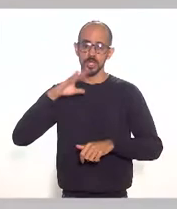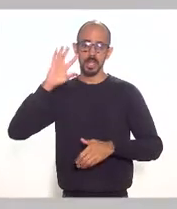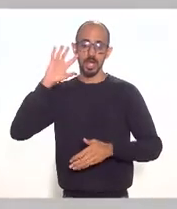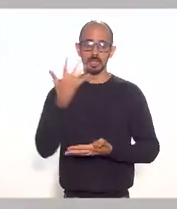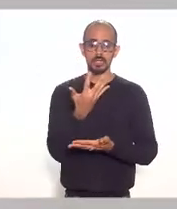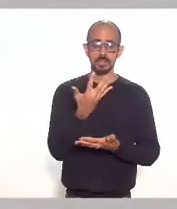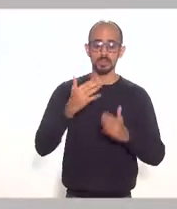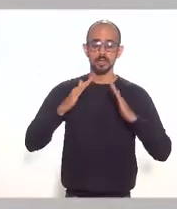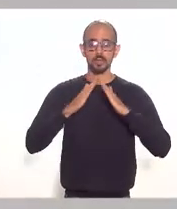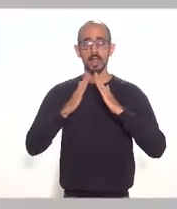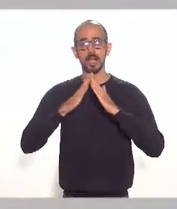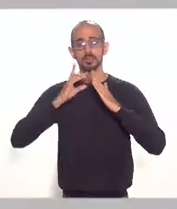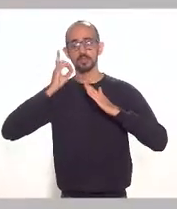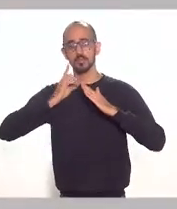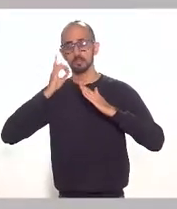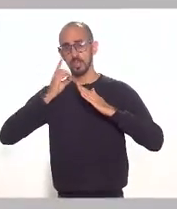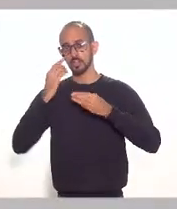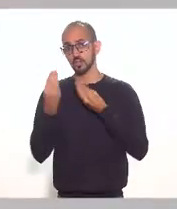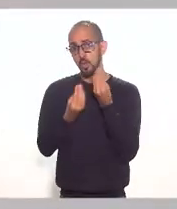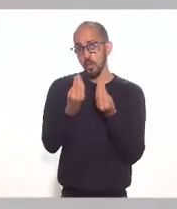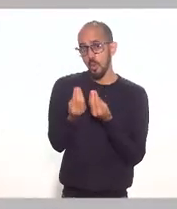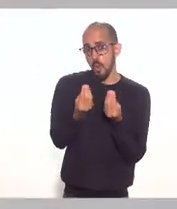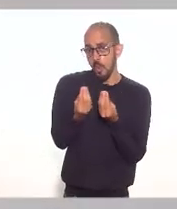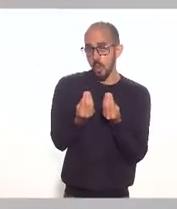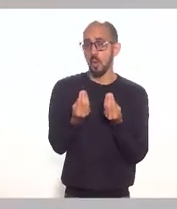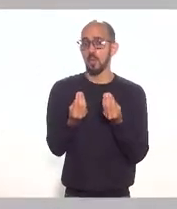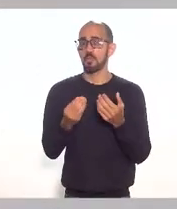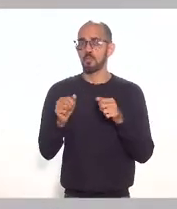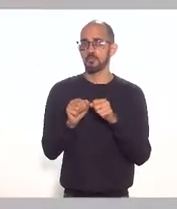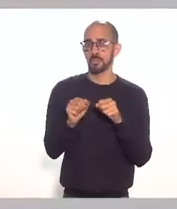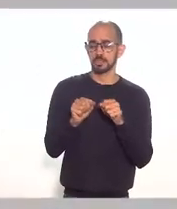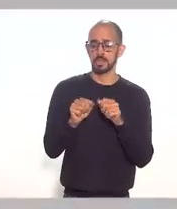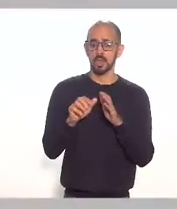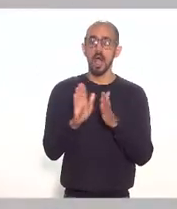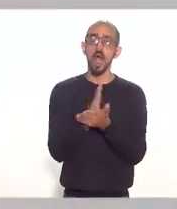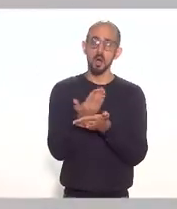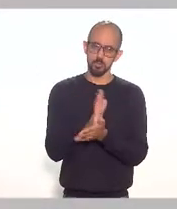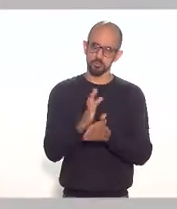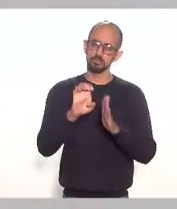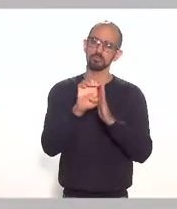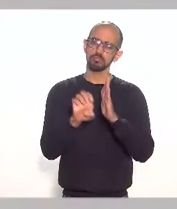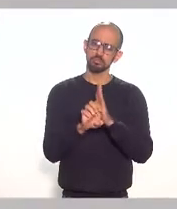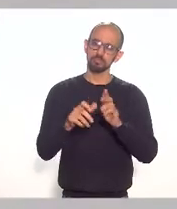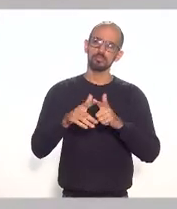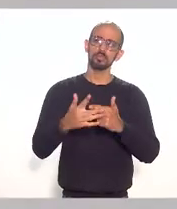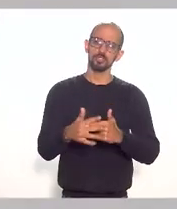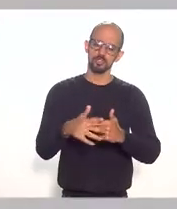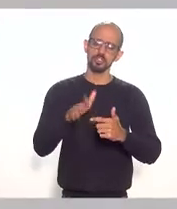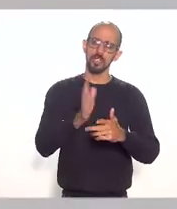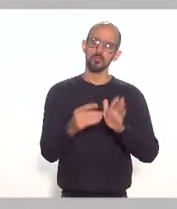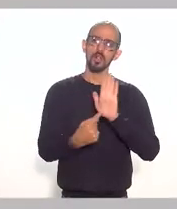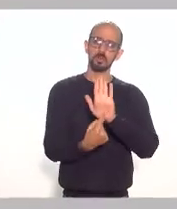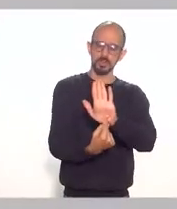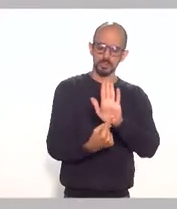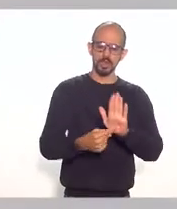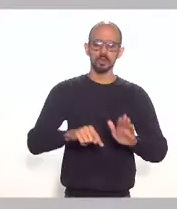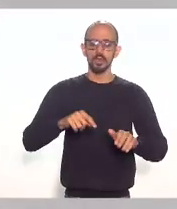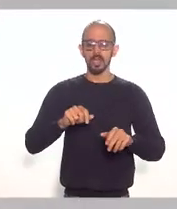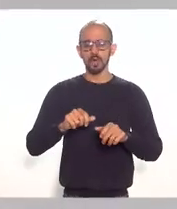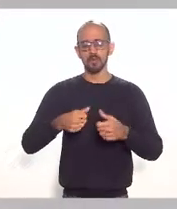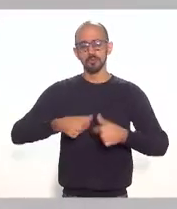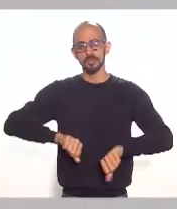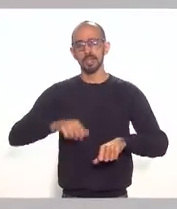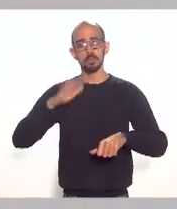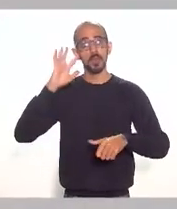parlamento de como a gente tem algumas emendas que já foram apresentadas e aí fica mesmo a critério do parlamento a